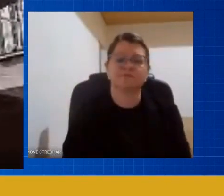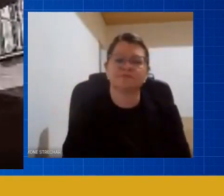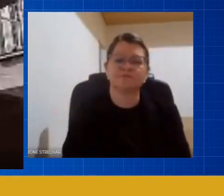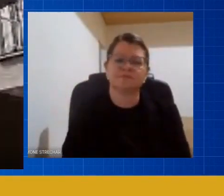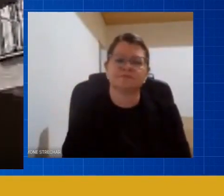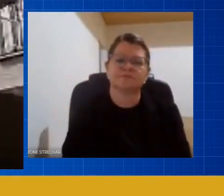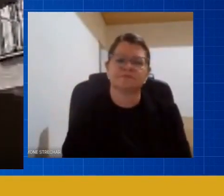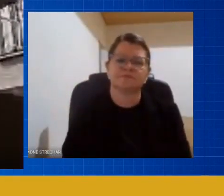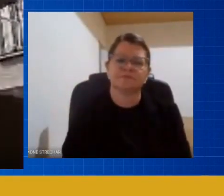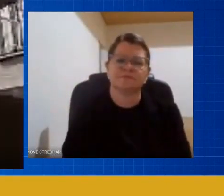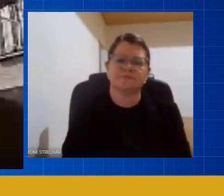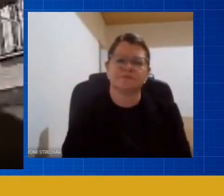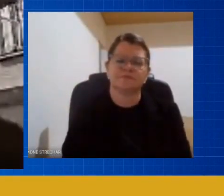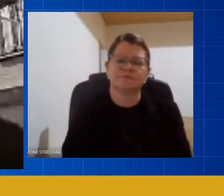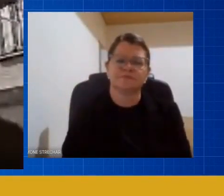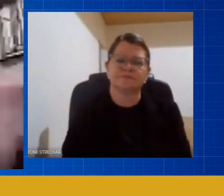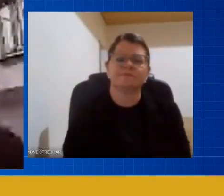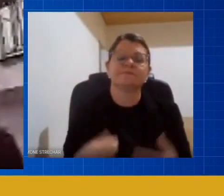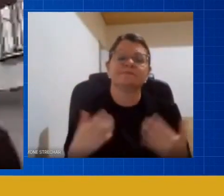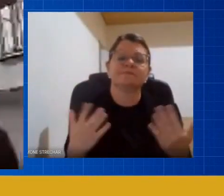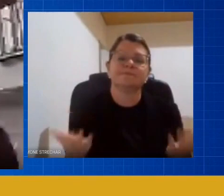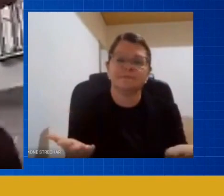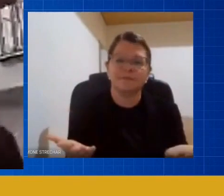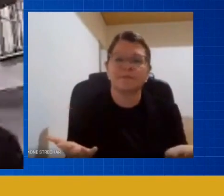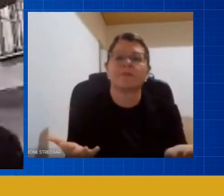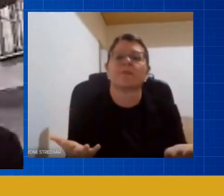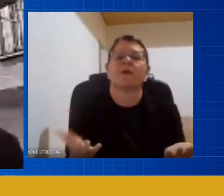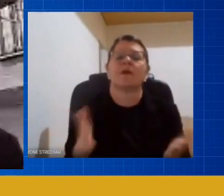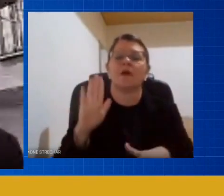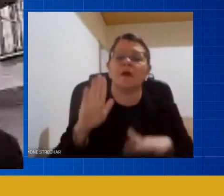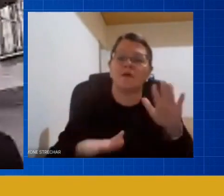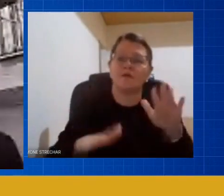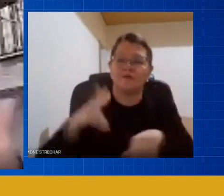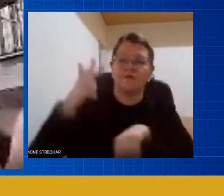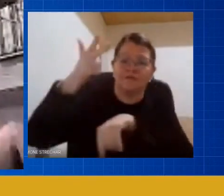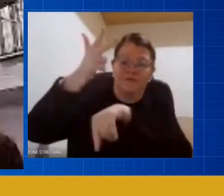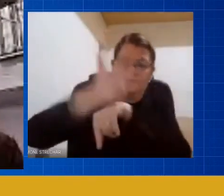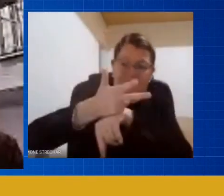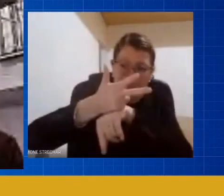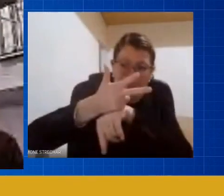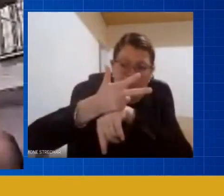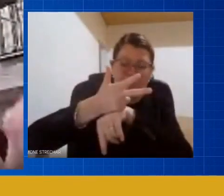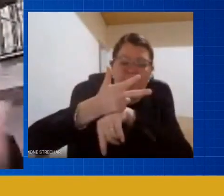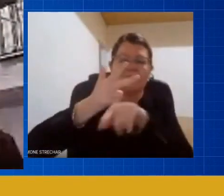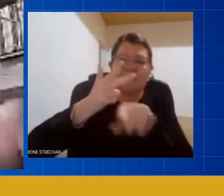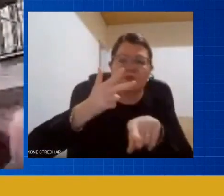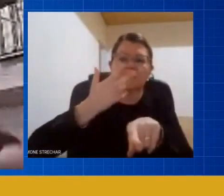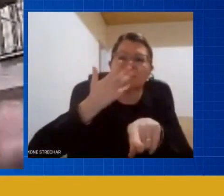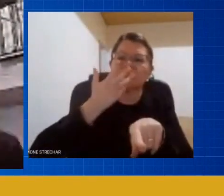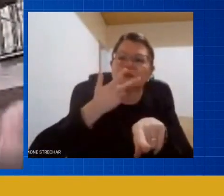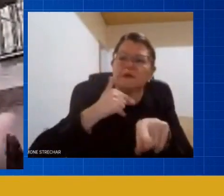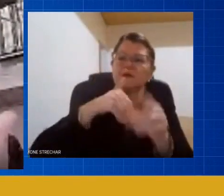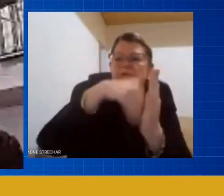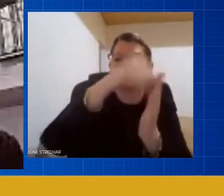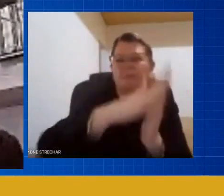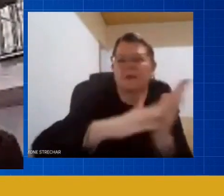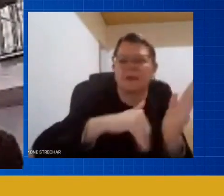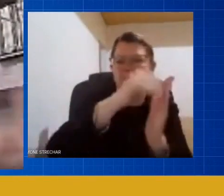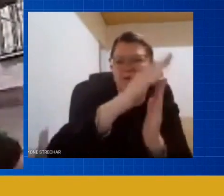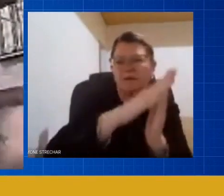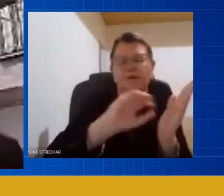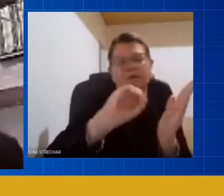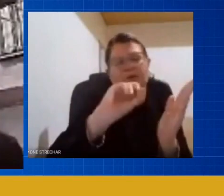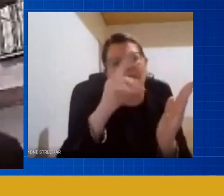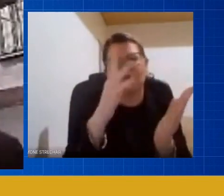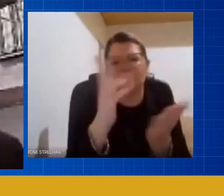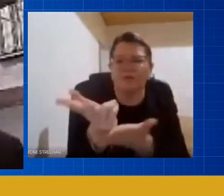a gente digamos que a gente grava um vídeo de uma atividade de pintura de desenho